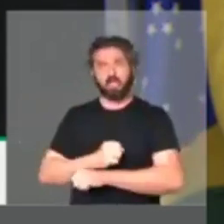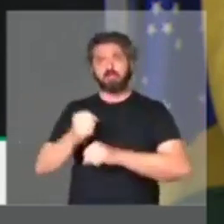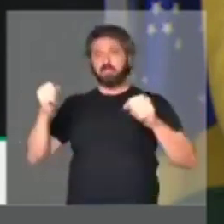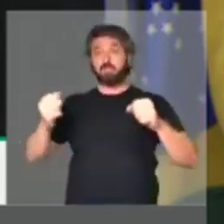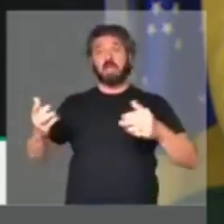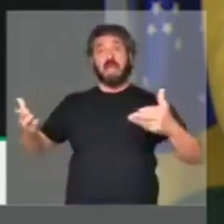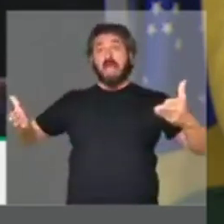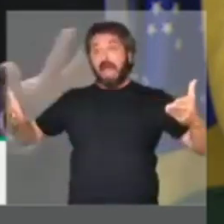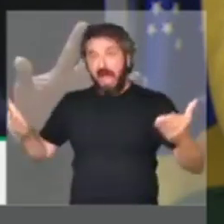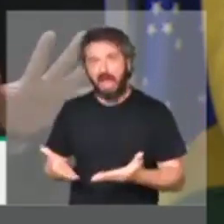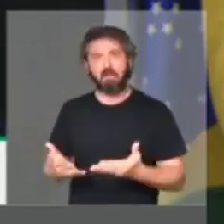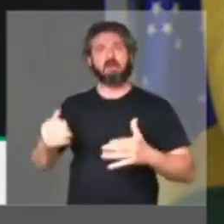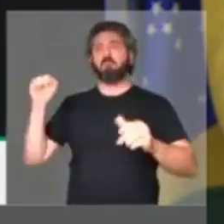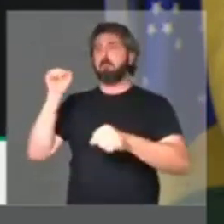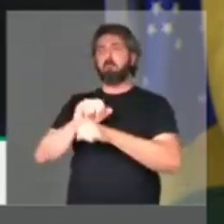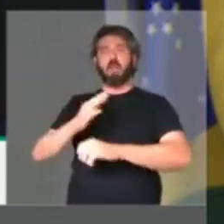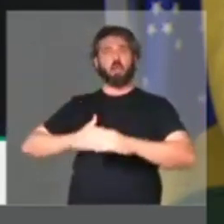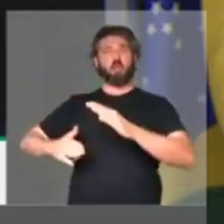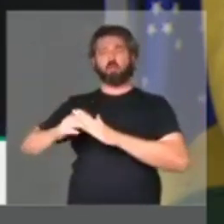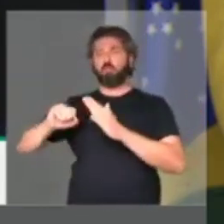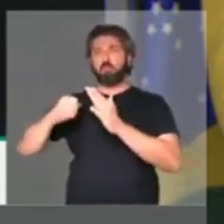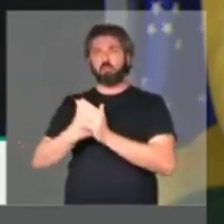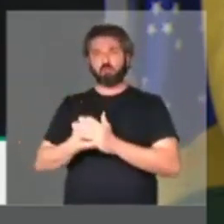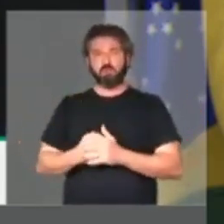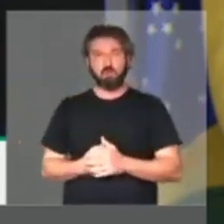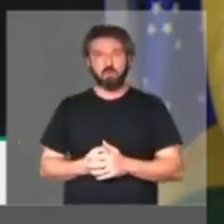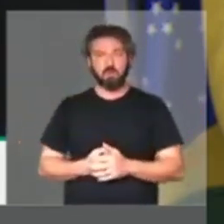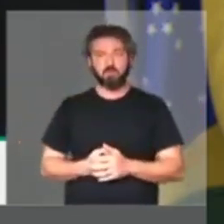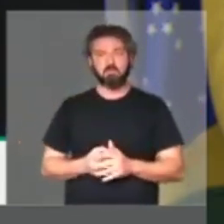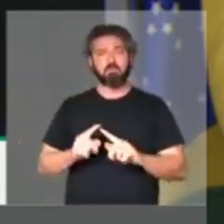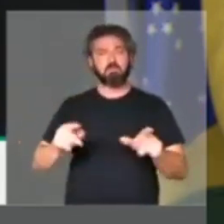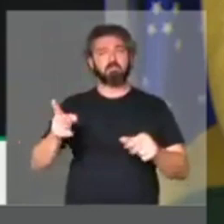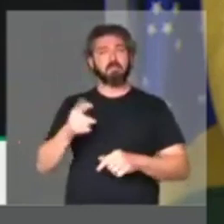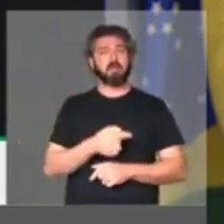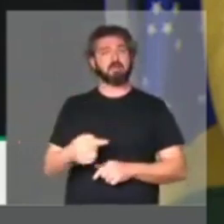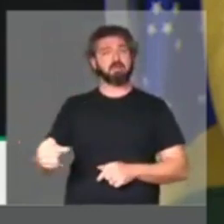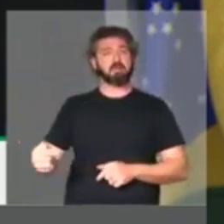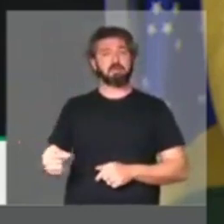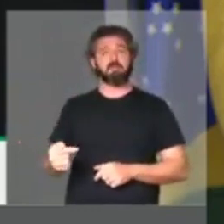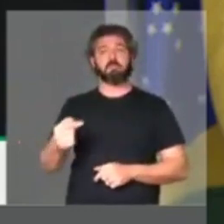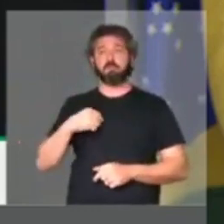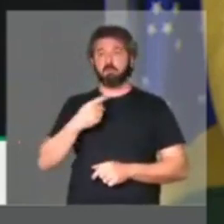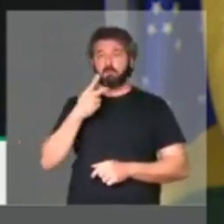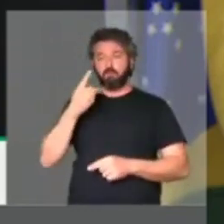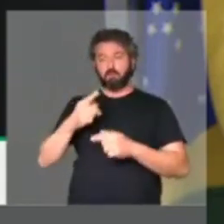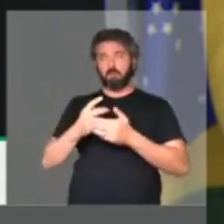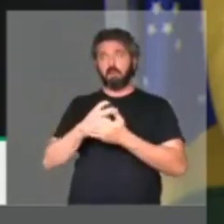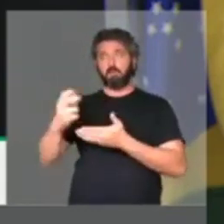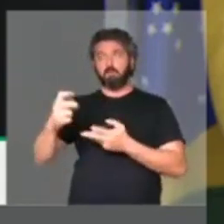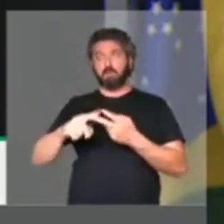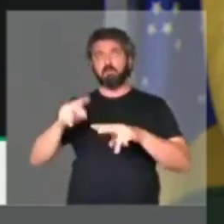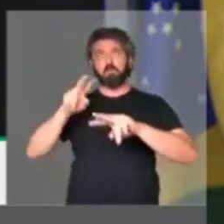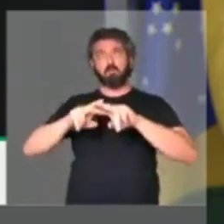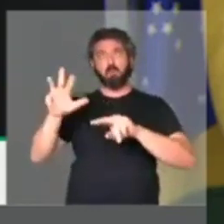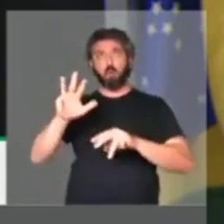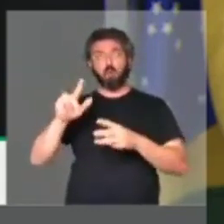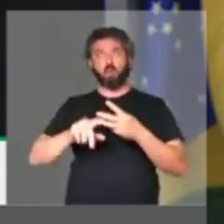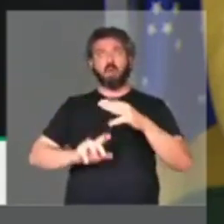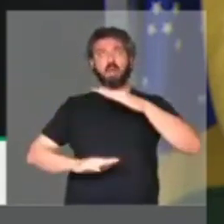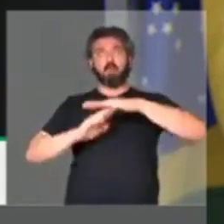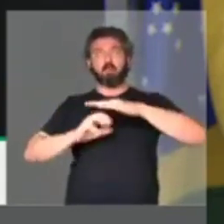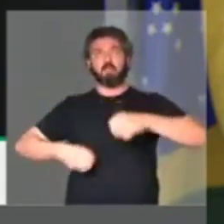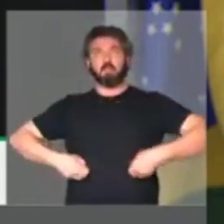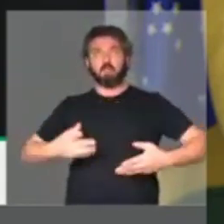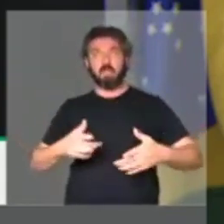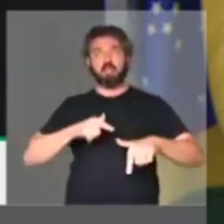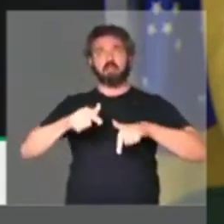Não, dessa vez a gente vai parar tudo e a gente vai obstruir. E mesmo nesta semana, citei o impeachment, prisão do Lula, peque do teto,